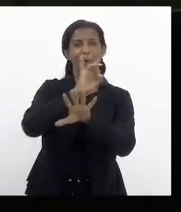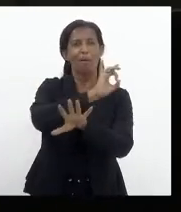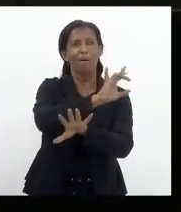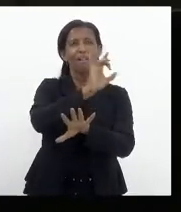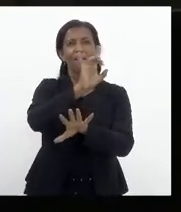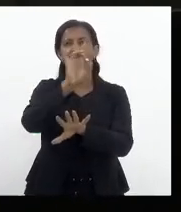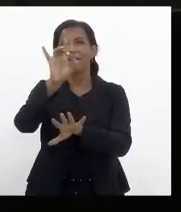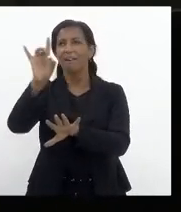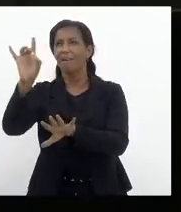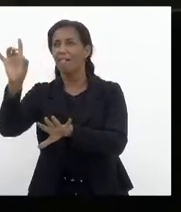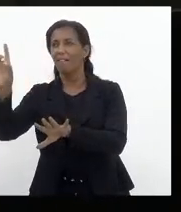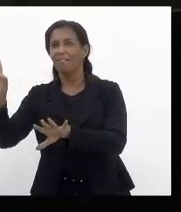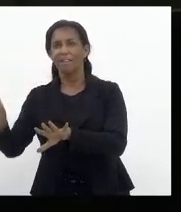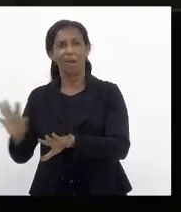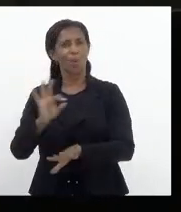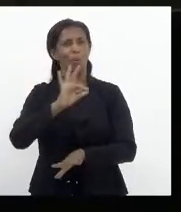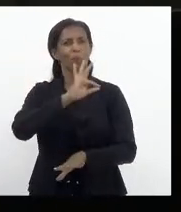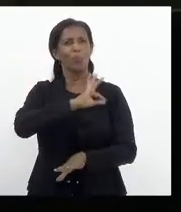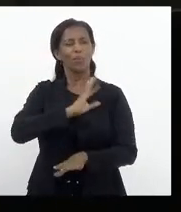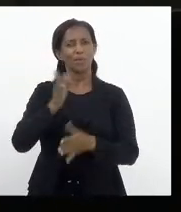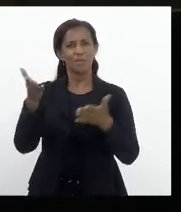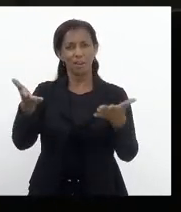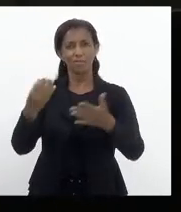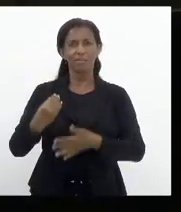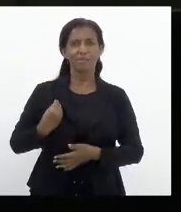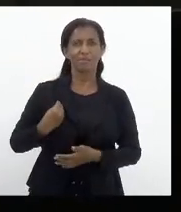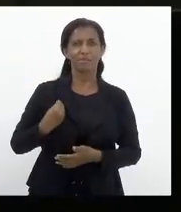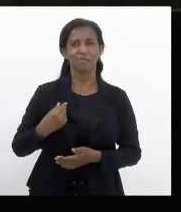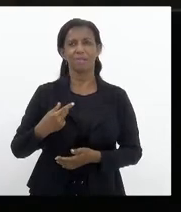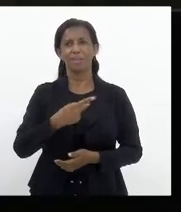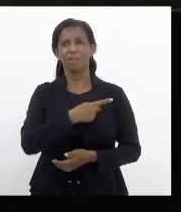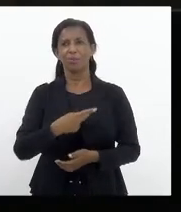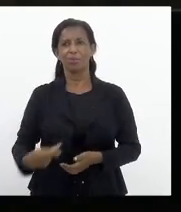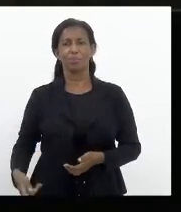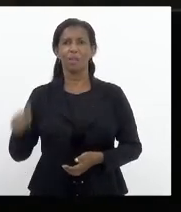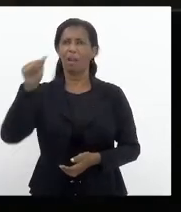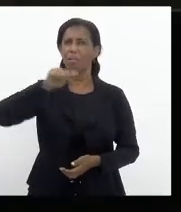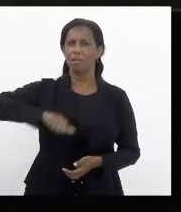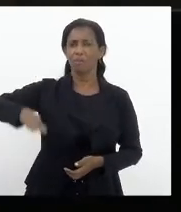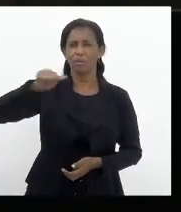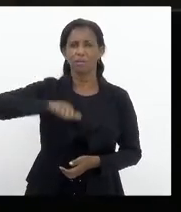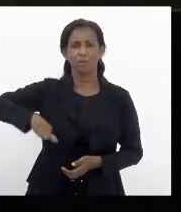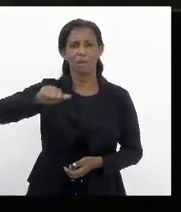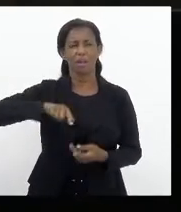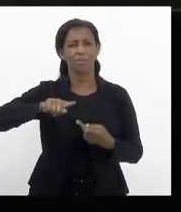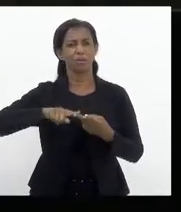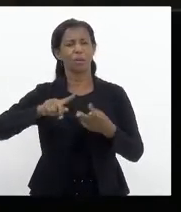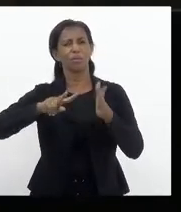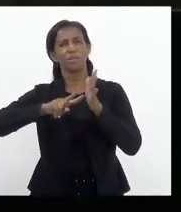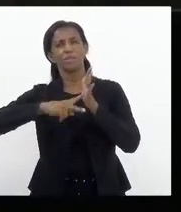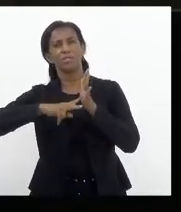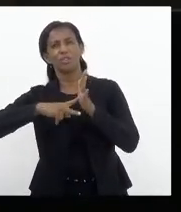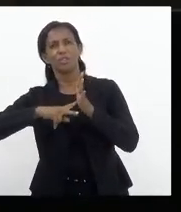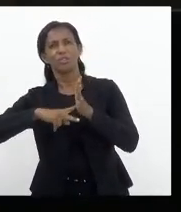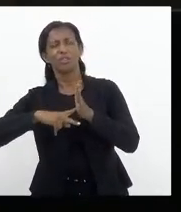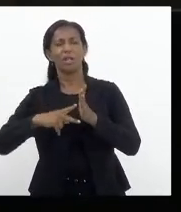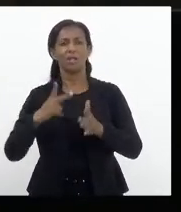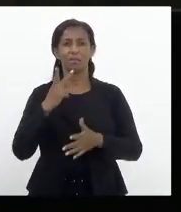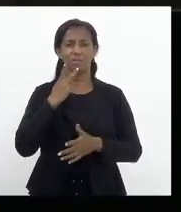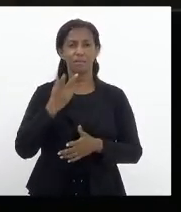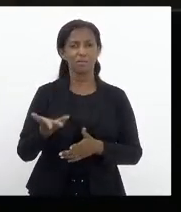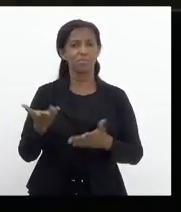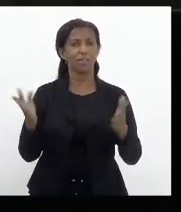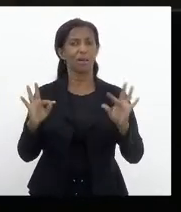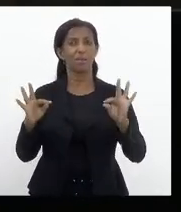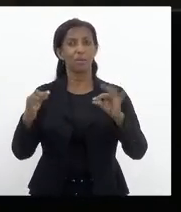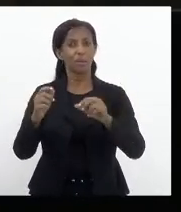a todos os policiais civis que aqui se encontram, aos presidentes das associações, dos sindicatos, e dizer que o que